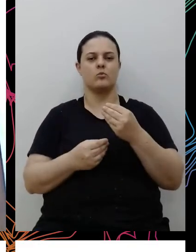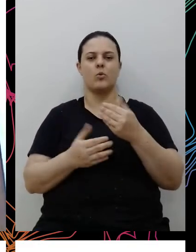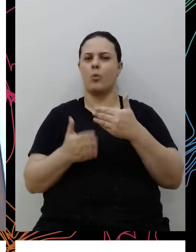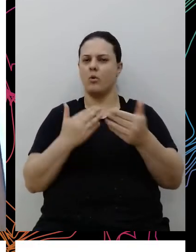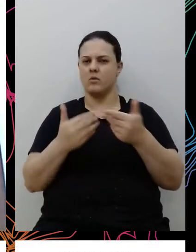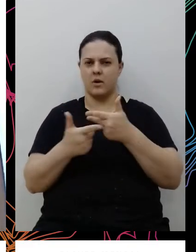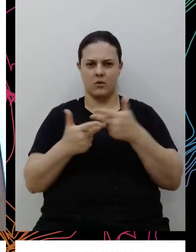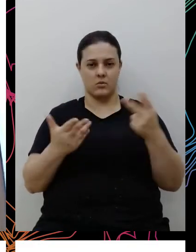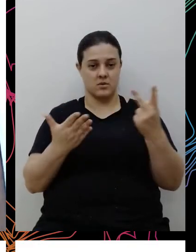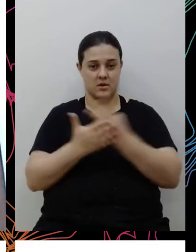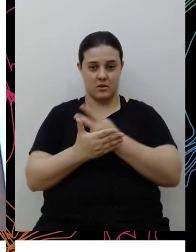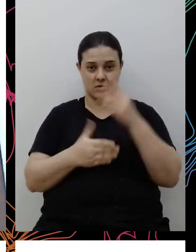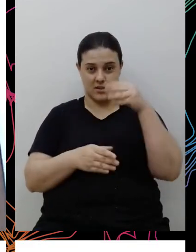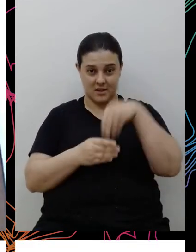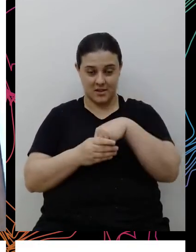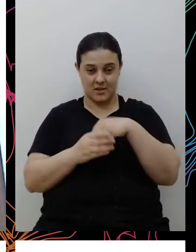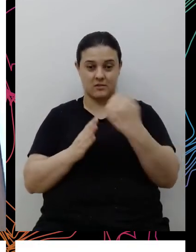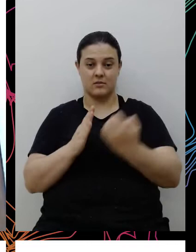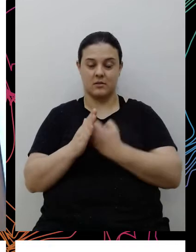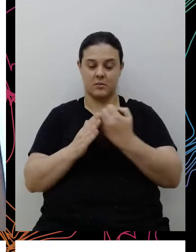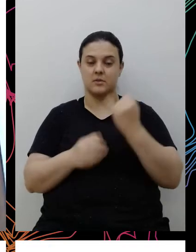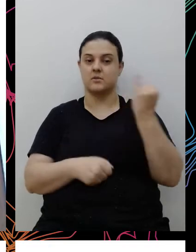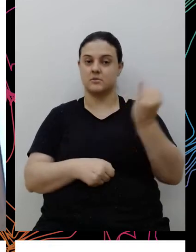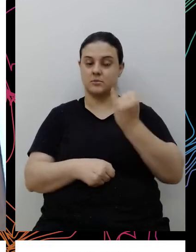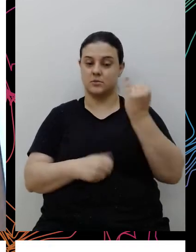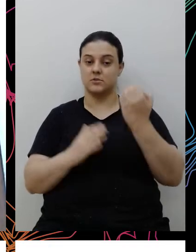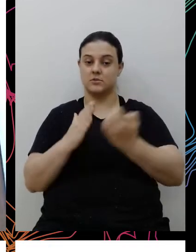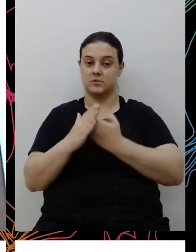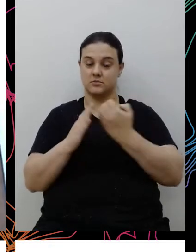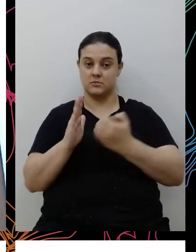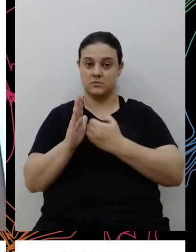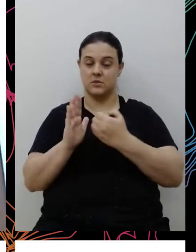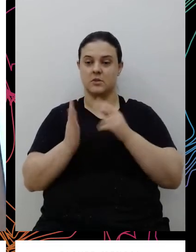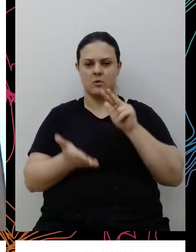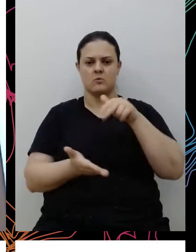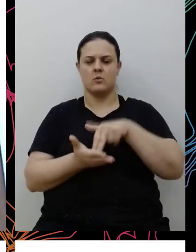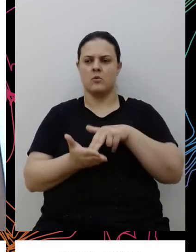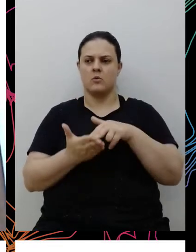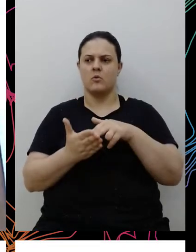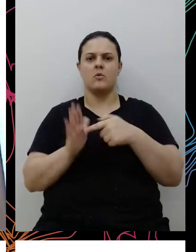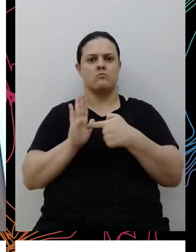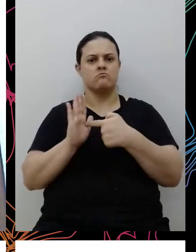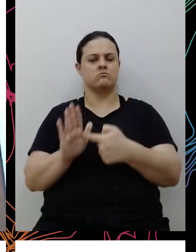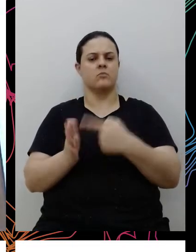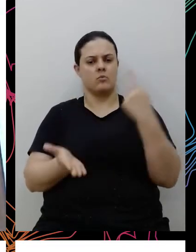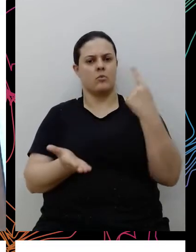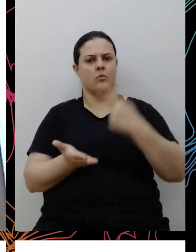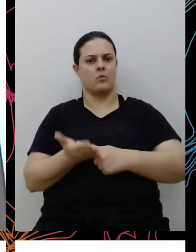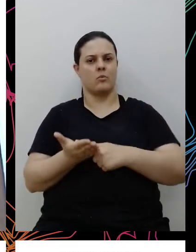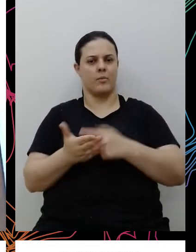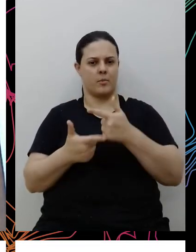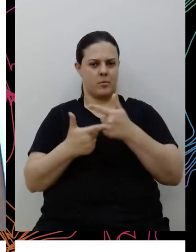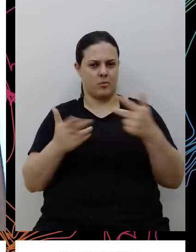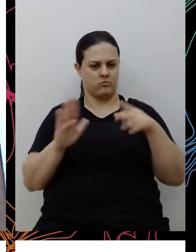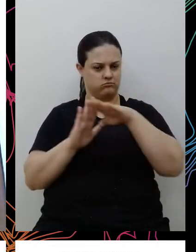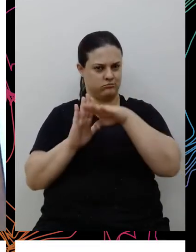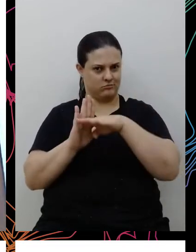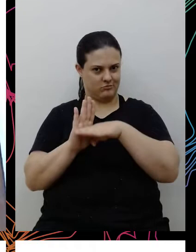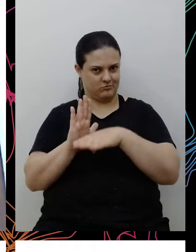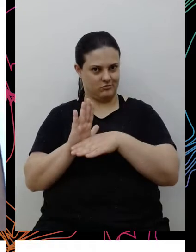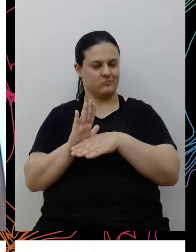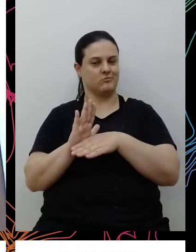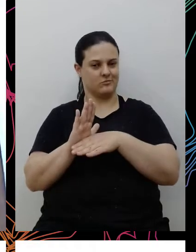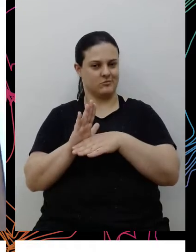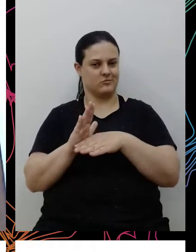acontecer no âmbito empresarial. É muito importante que as empresas se coloquem, se posicionem e se comprometam com essa agenda, com causa,